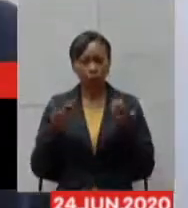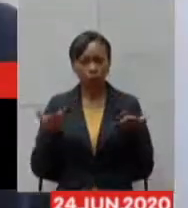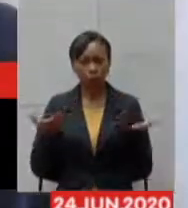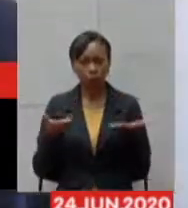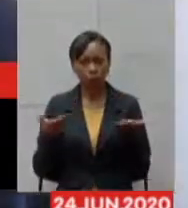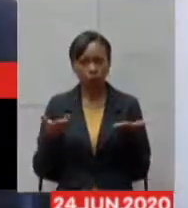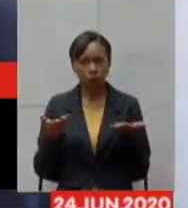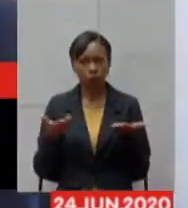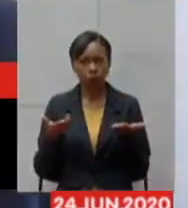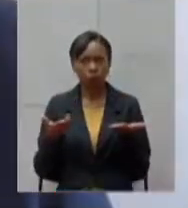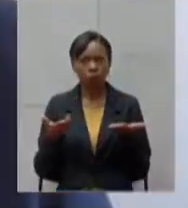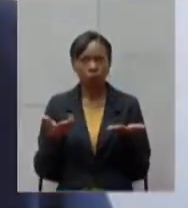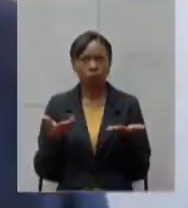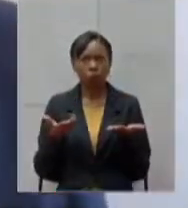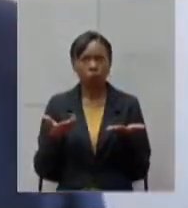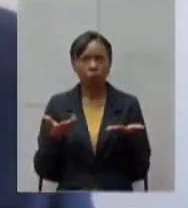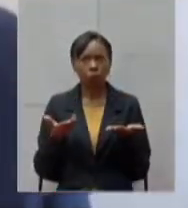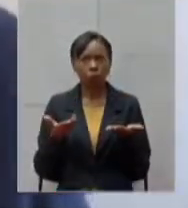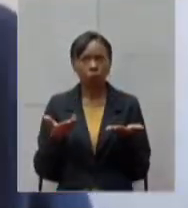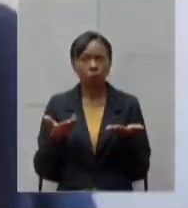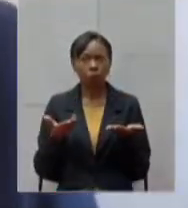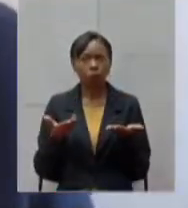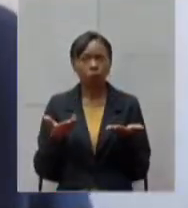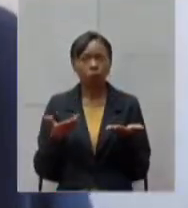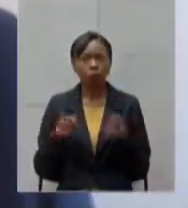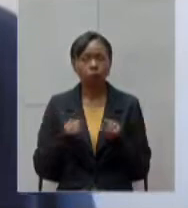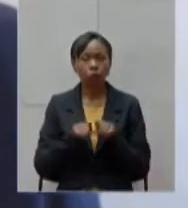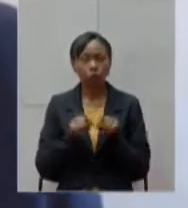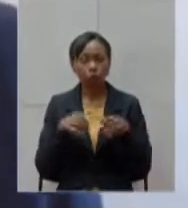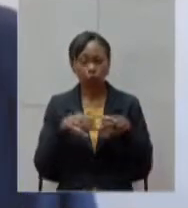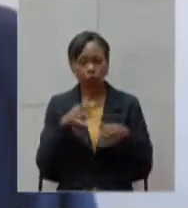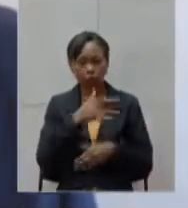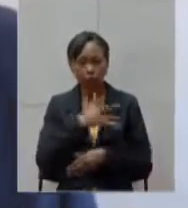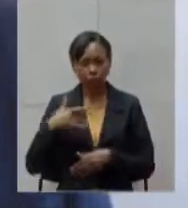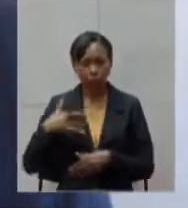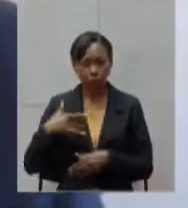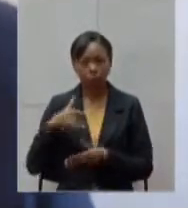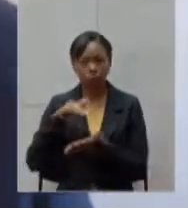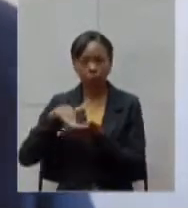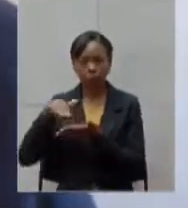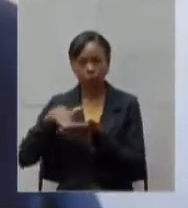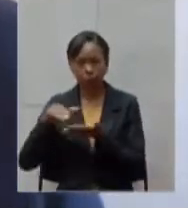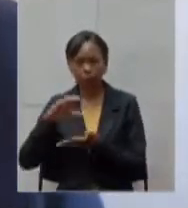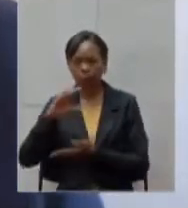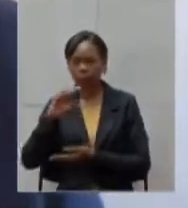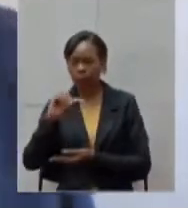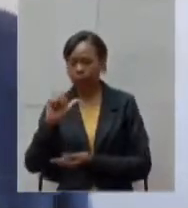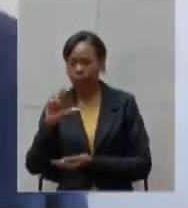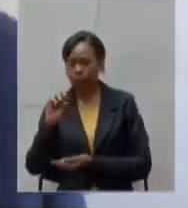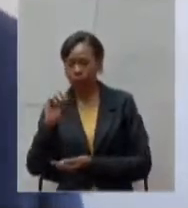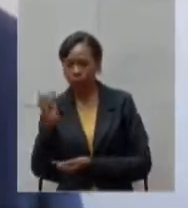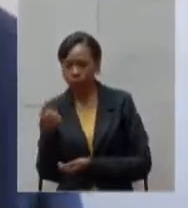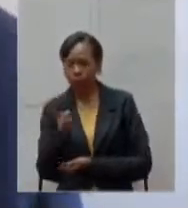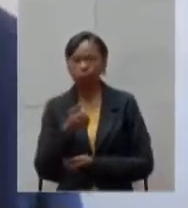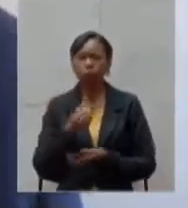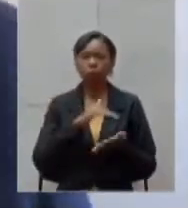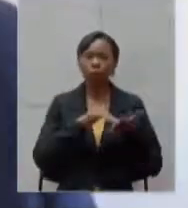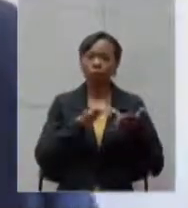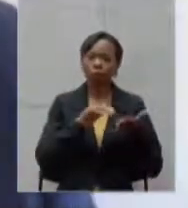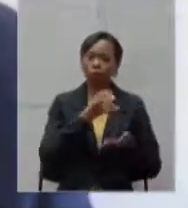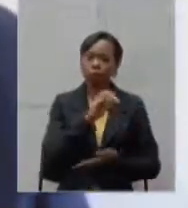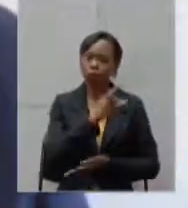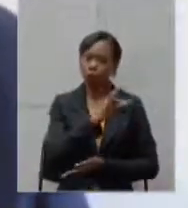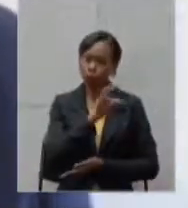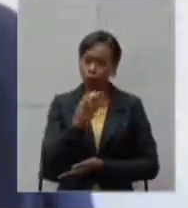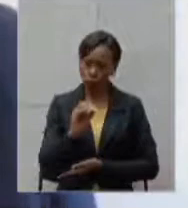Carlos Pimenta em nome dele os membros da comissão de saúde secretário Carlos Eduardo Carlos Eduardo secretário Otto bom dia